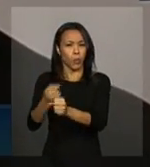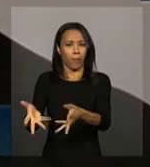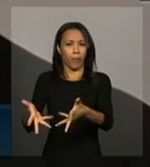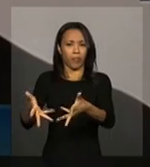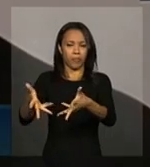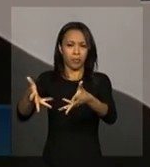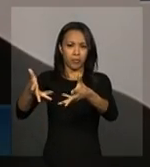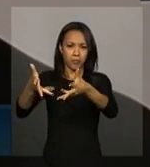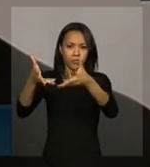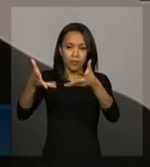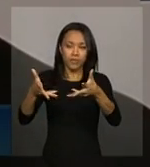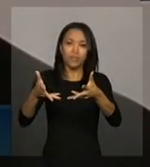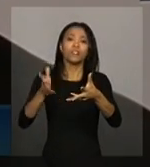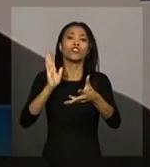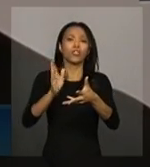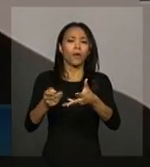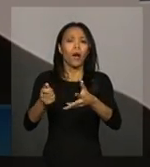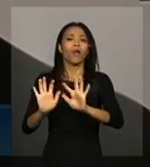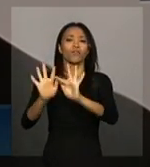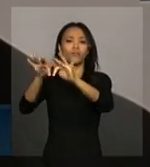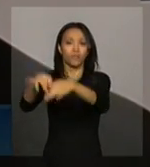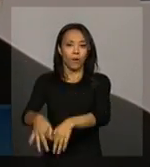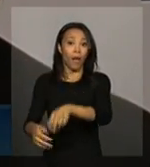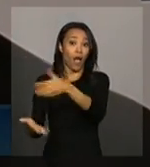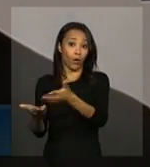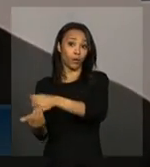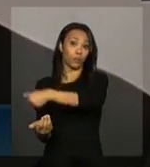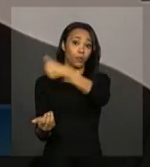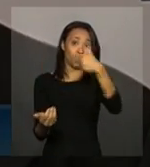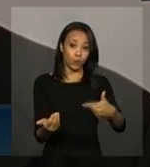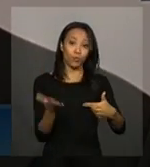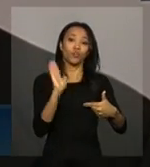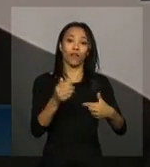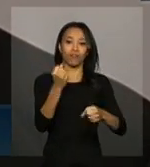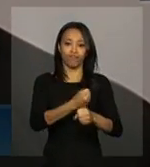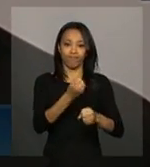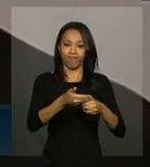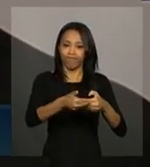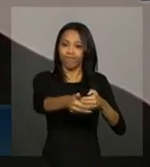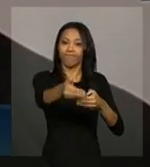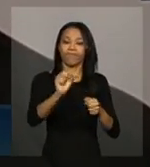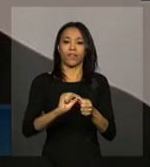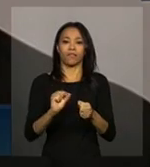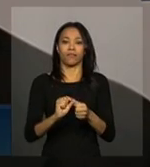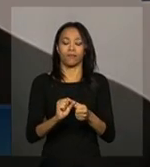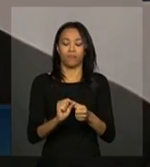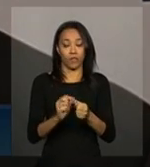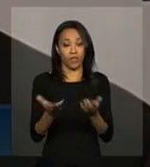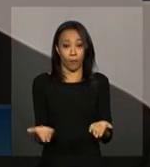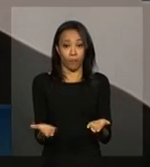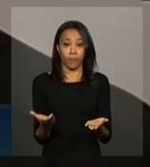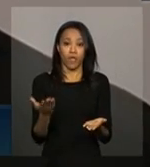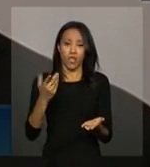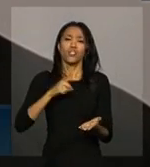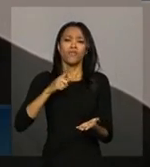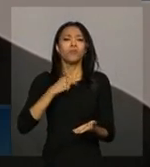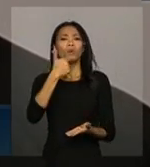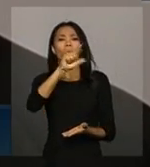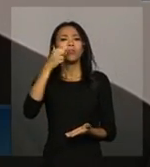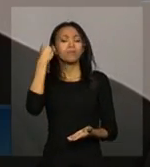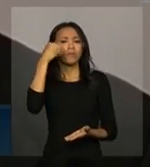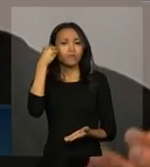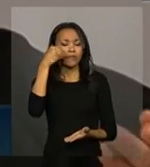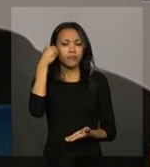Bipolo já está concluído e estamos agora fazendo o segundo. E, dessa vez, tivemos também a experiência